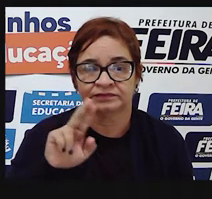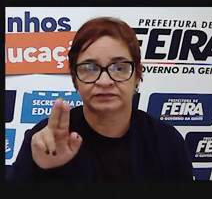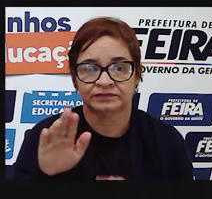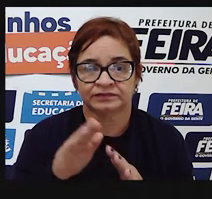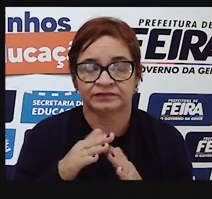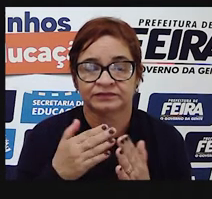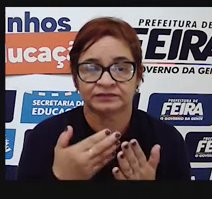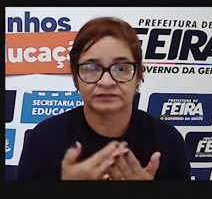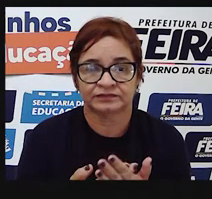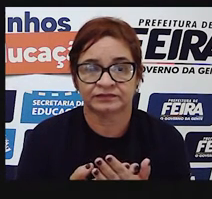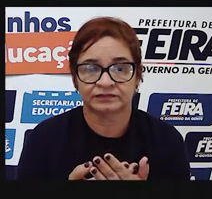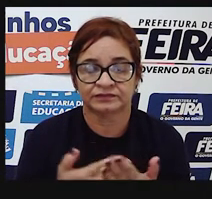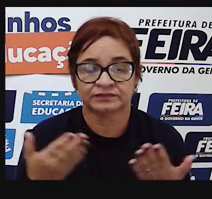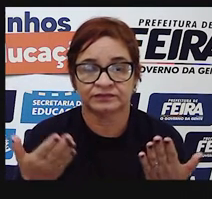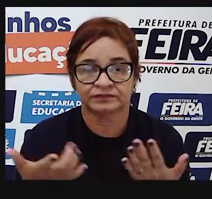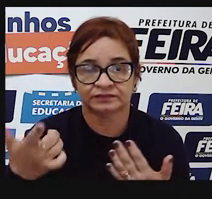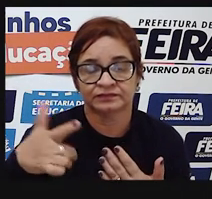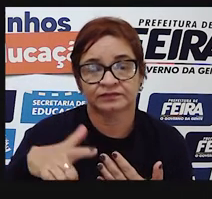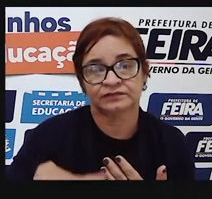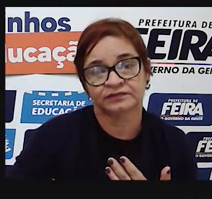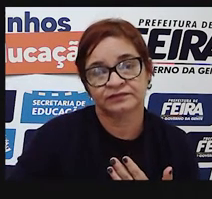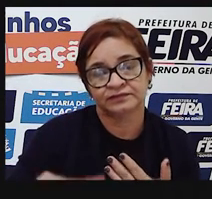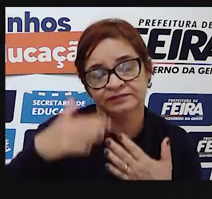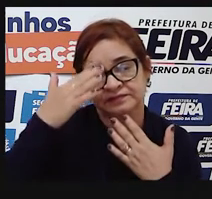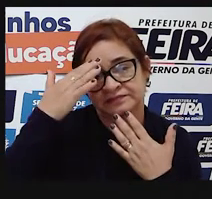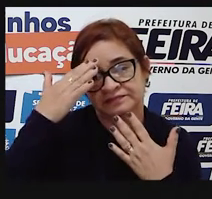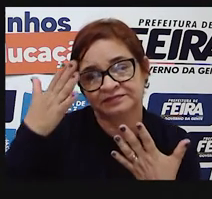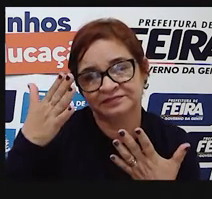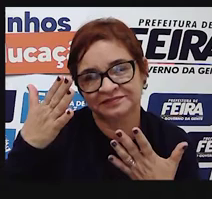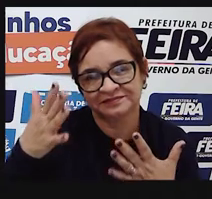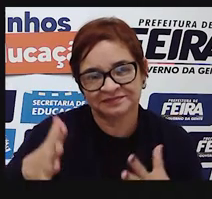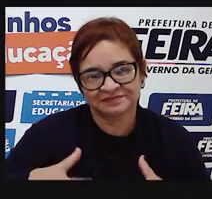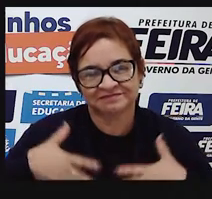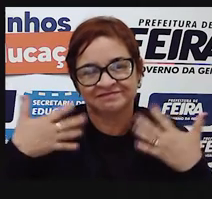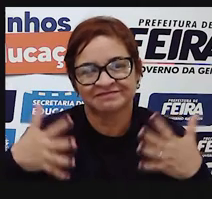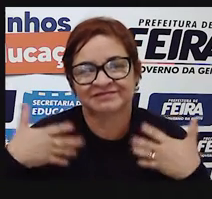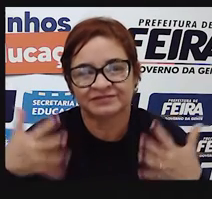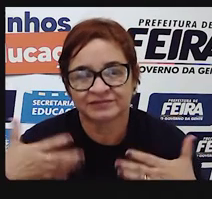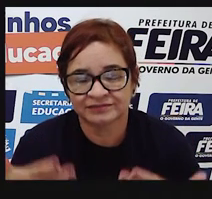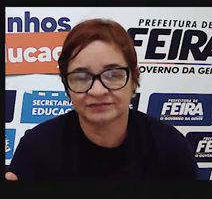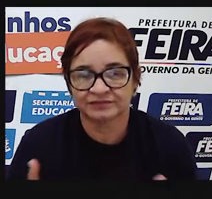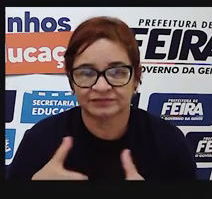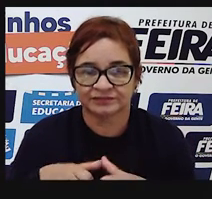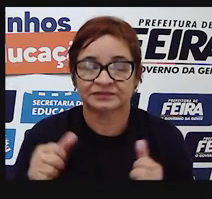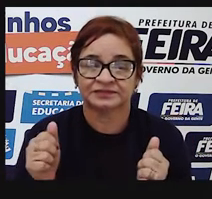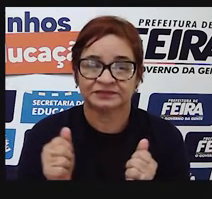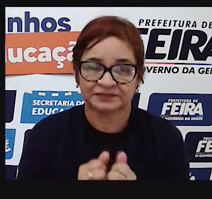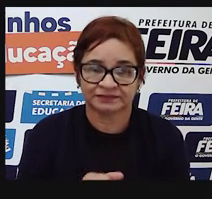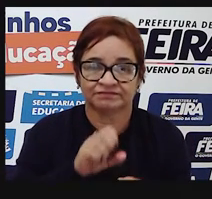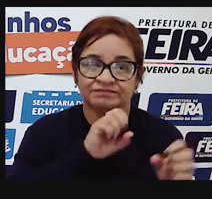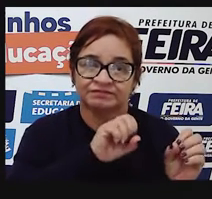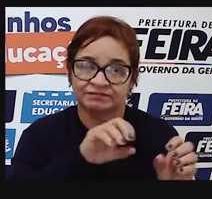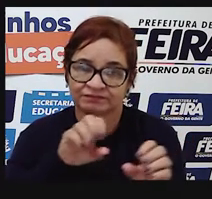Hoje, mais uma vez, eu quero dizer que é um prazer estar contribuindo com o aprendizado de vocês.